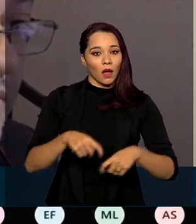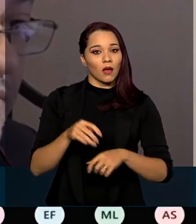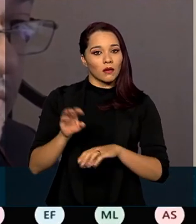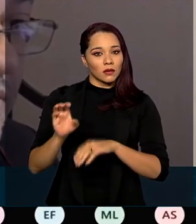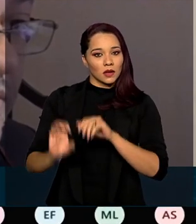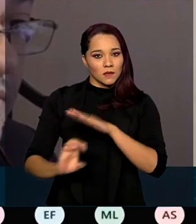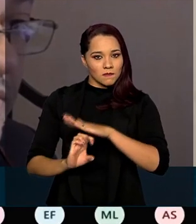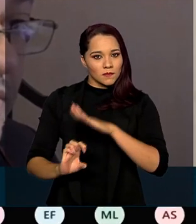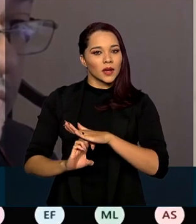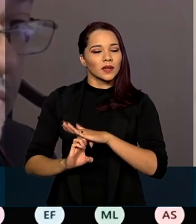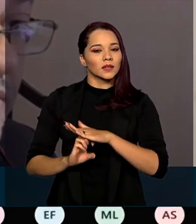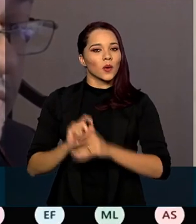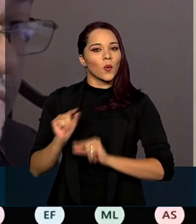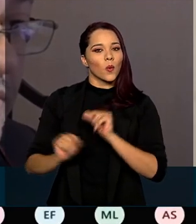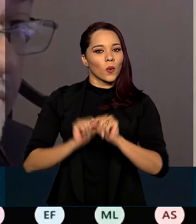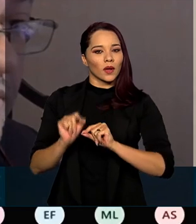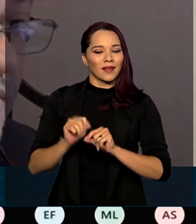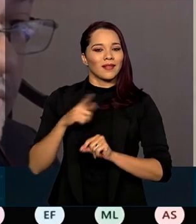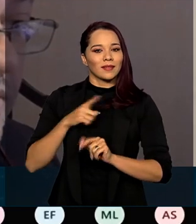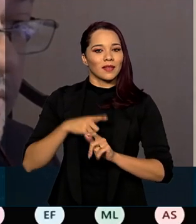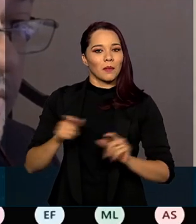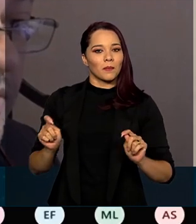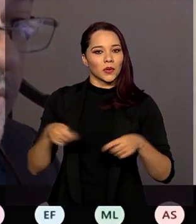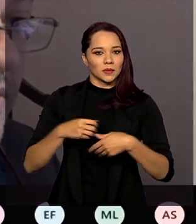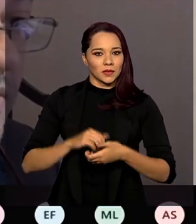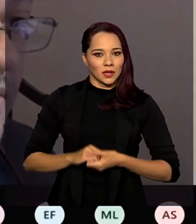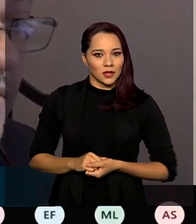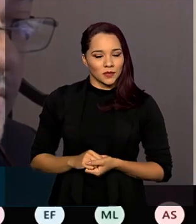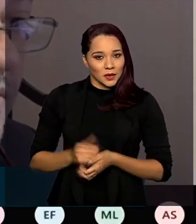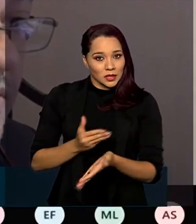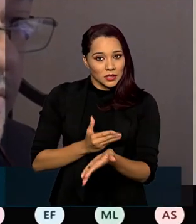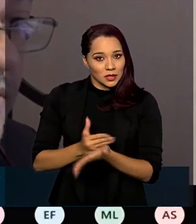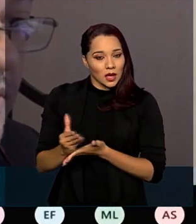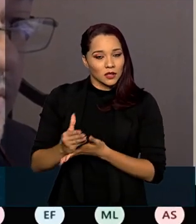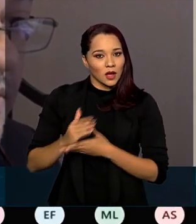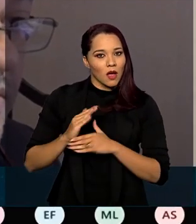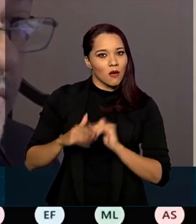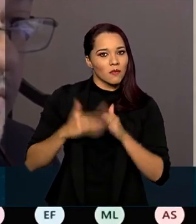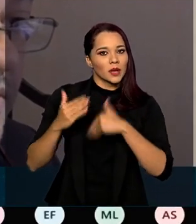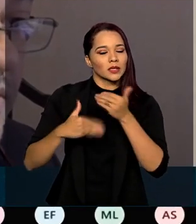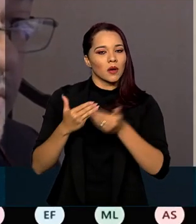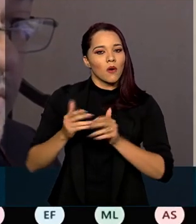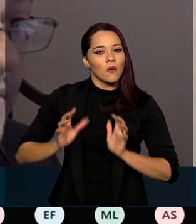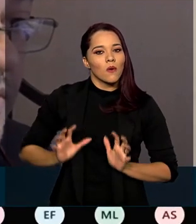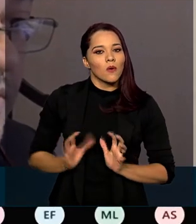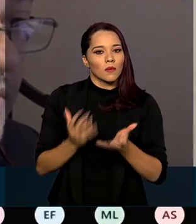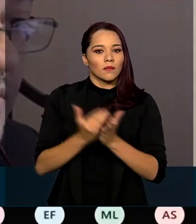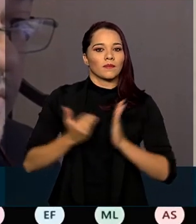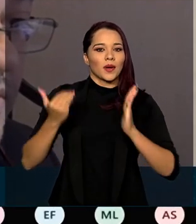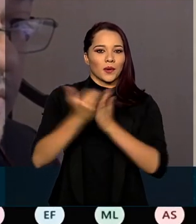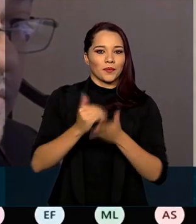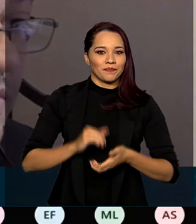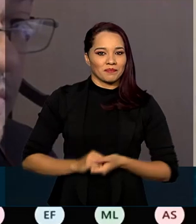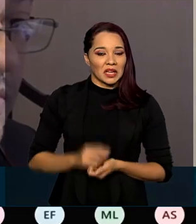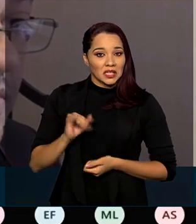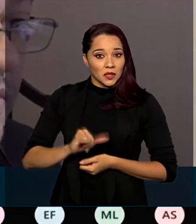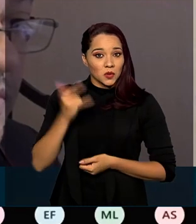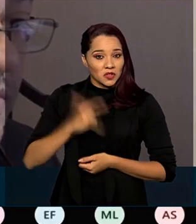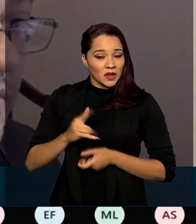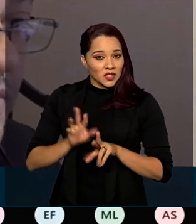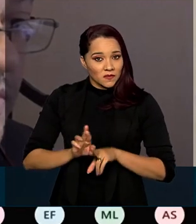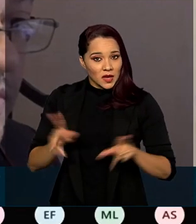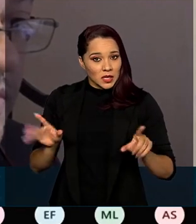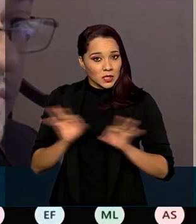iniciassem a recuperação com um impulso maior. Se não houvesse o